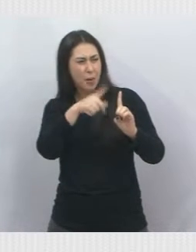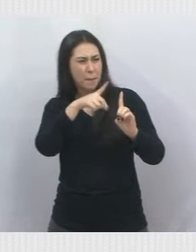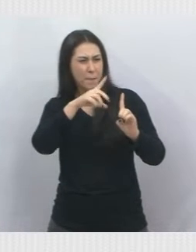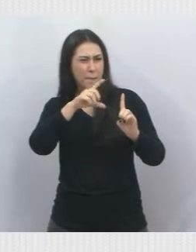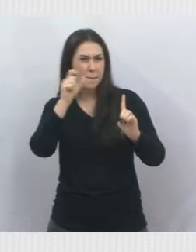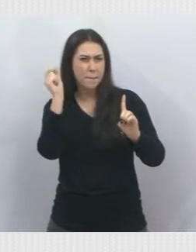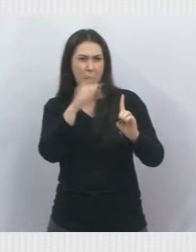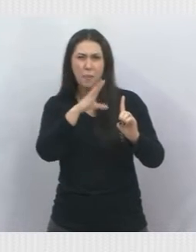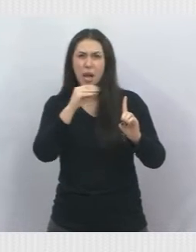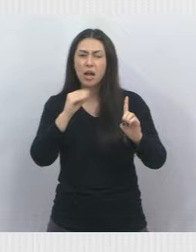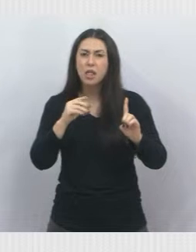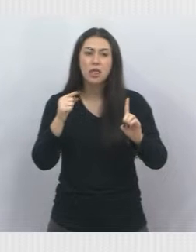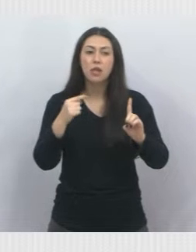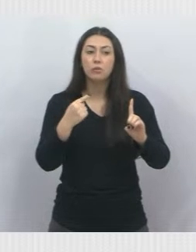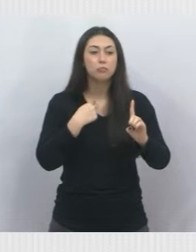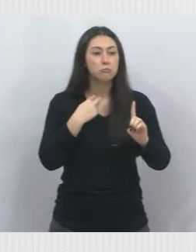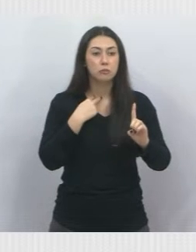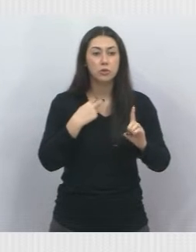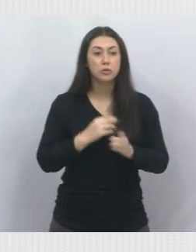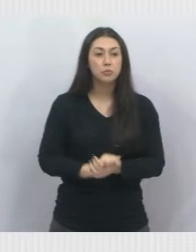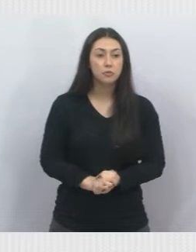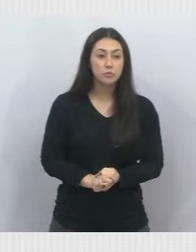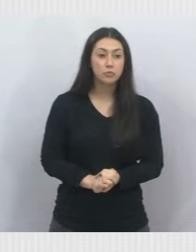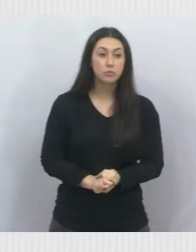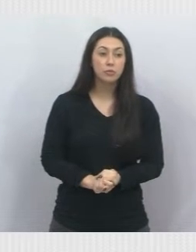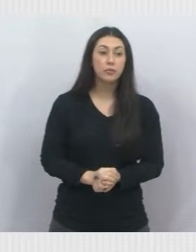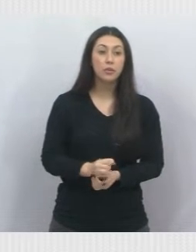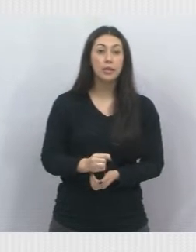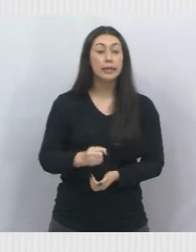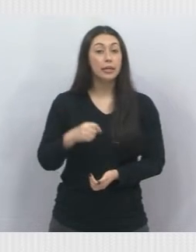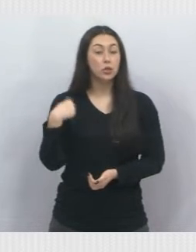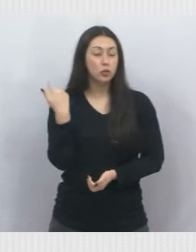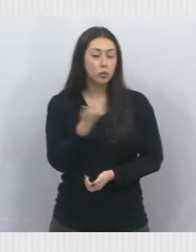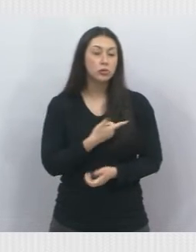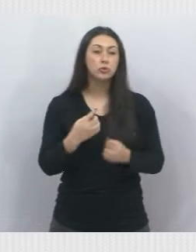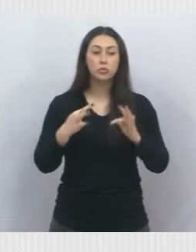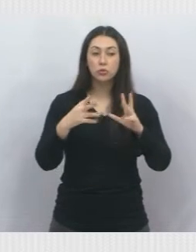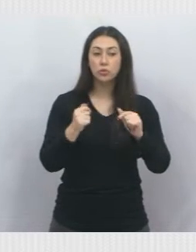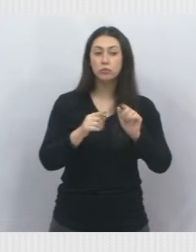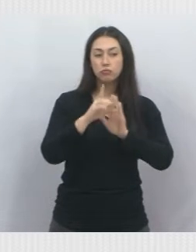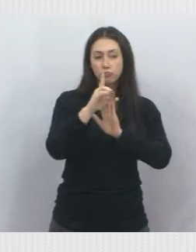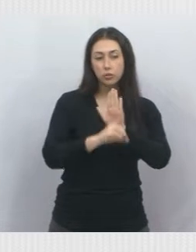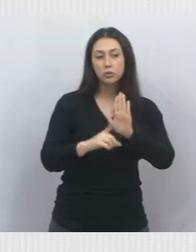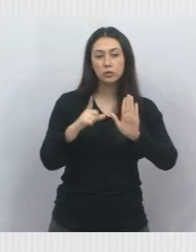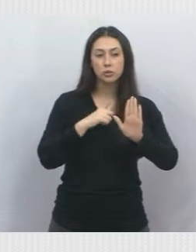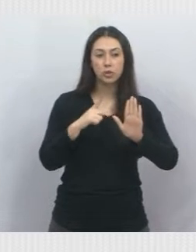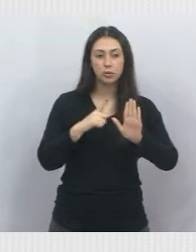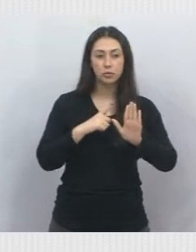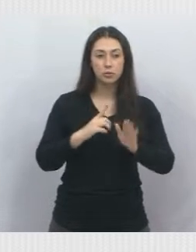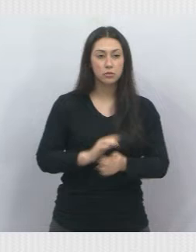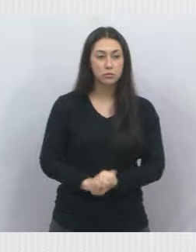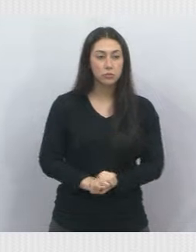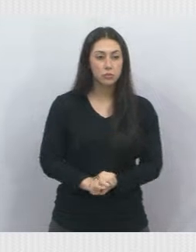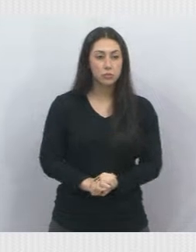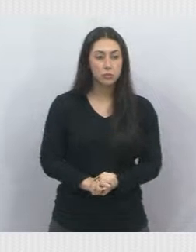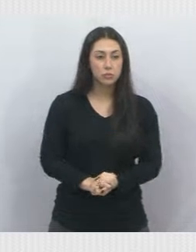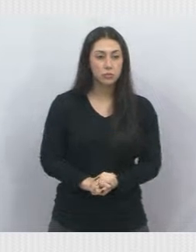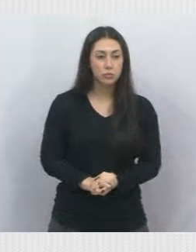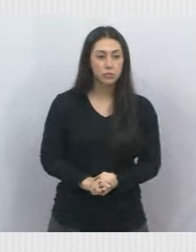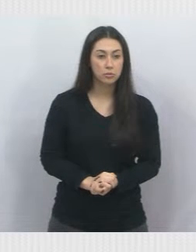civis, então nenhum de nós tem direitos civis. Só é bom para um. Quando é bom para todos. O Brasil.